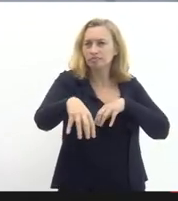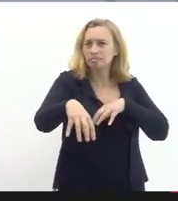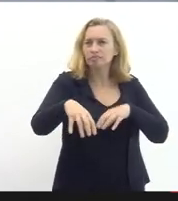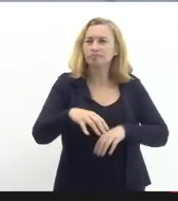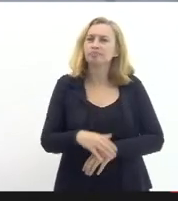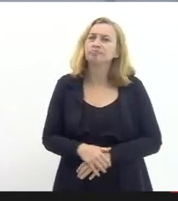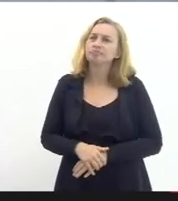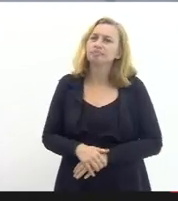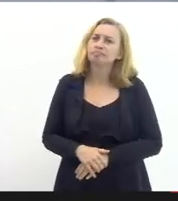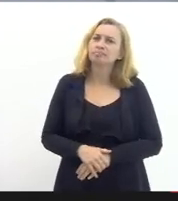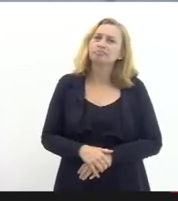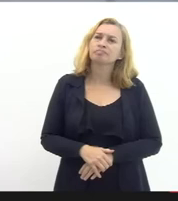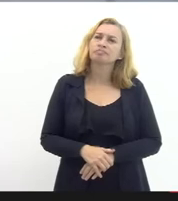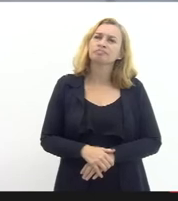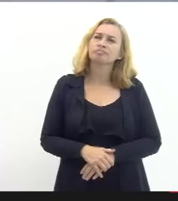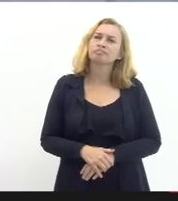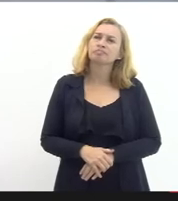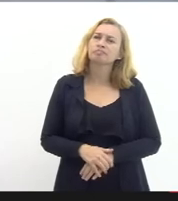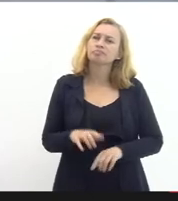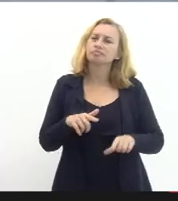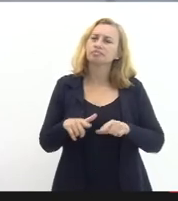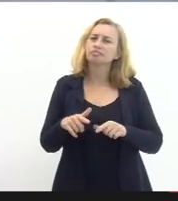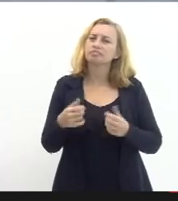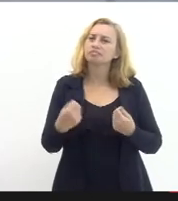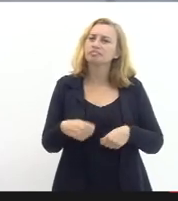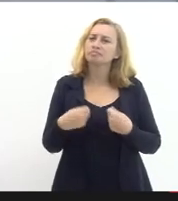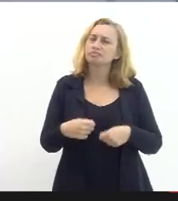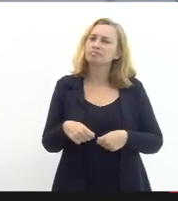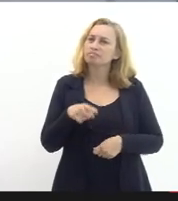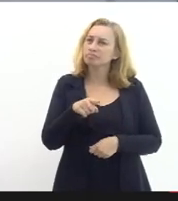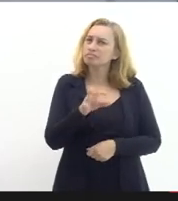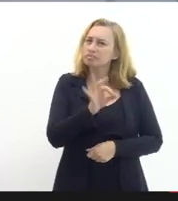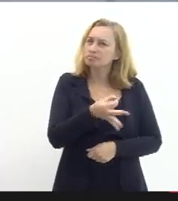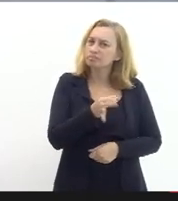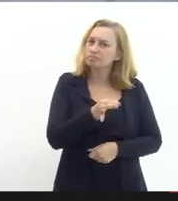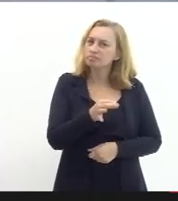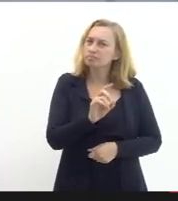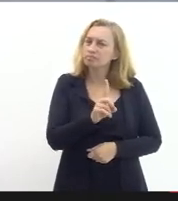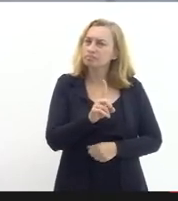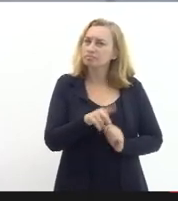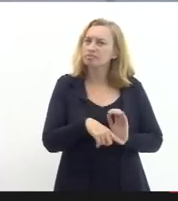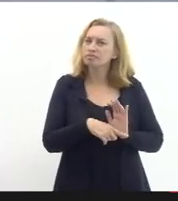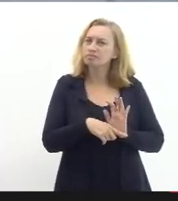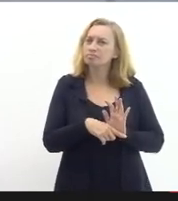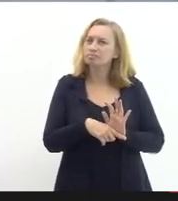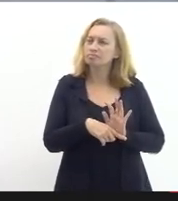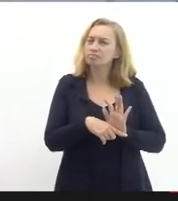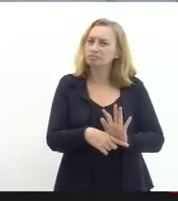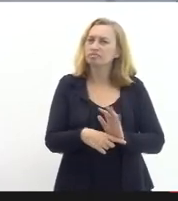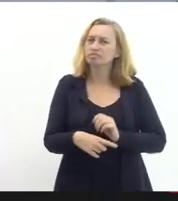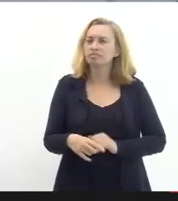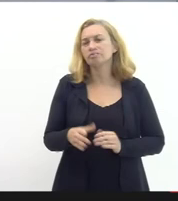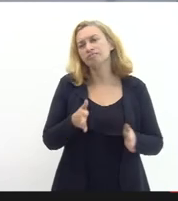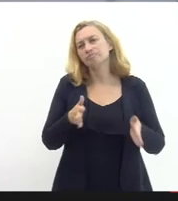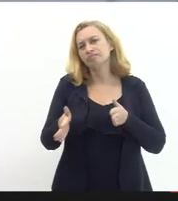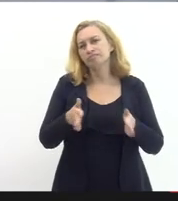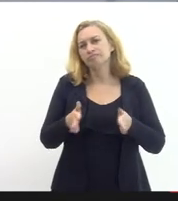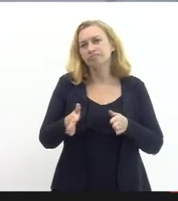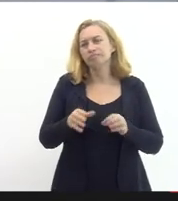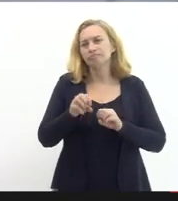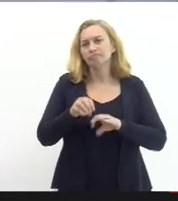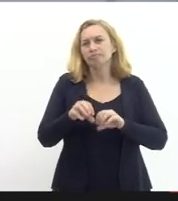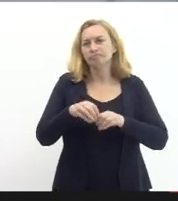talvez tenham trabalhado em cima daquela carência que efetivamente não estava sendo atendida porque durante o ensino